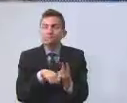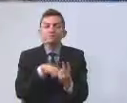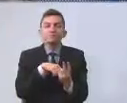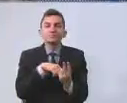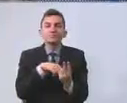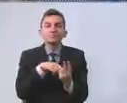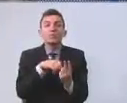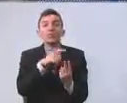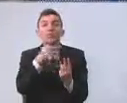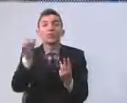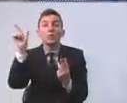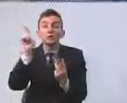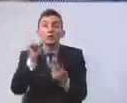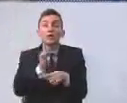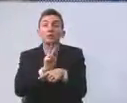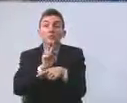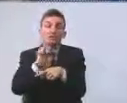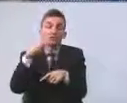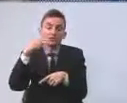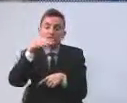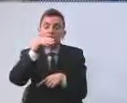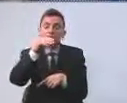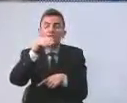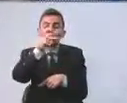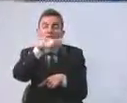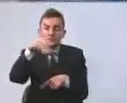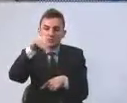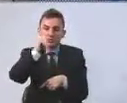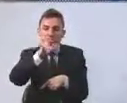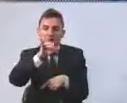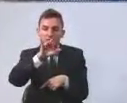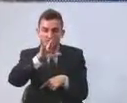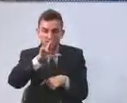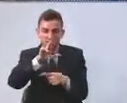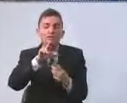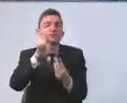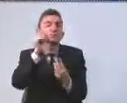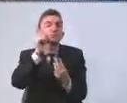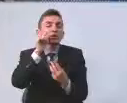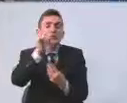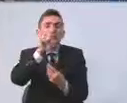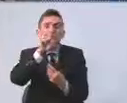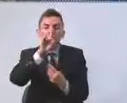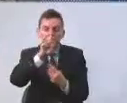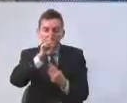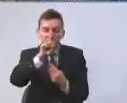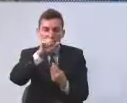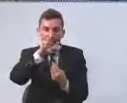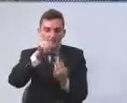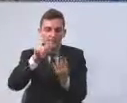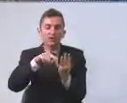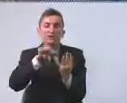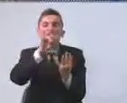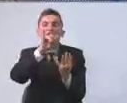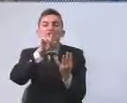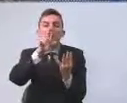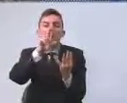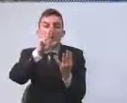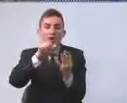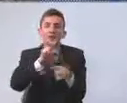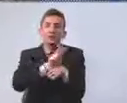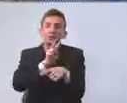representando o vereador professor Moacir Alourdes Dias, Tiago Alves representando o vereador Eduardo